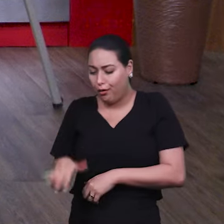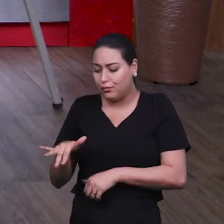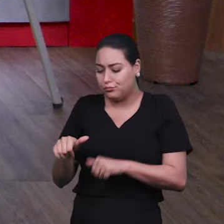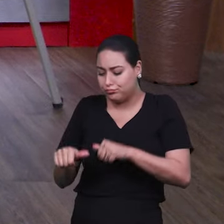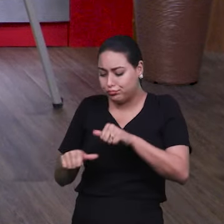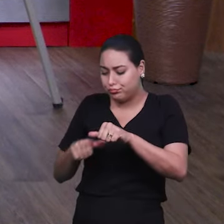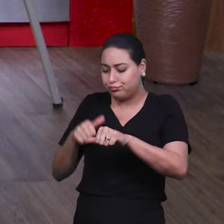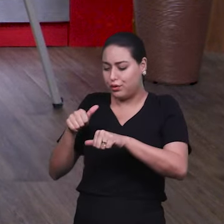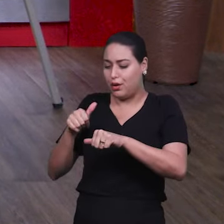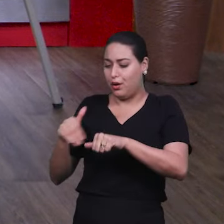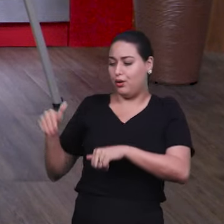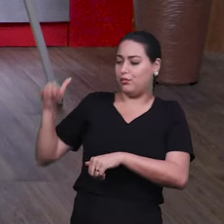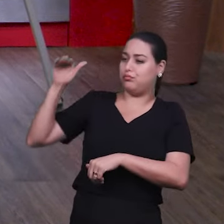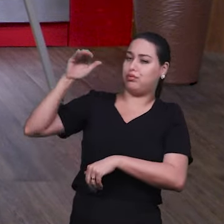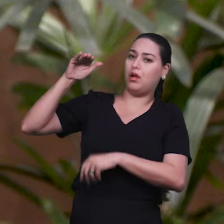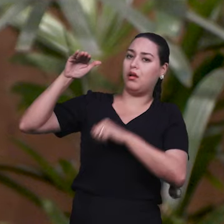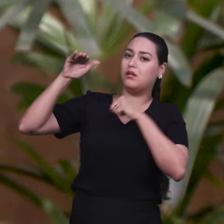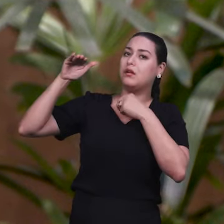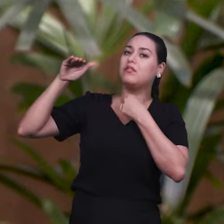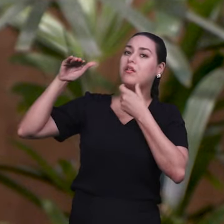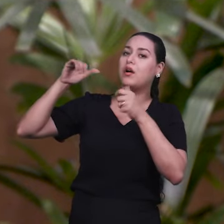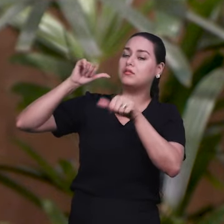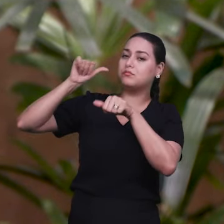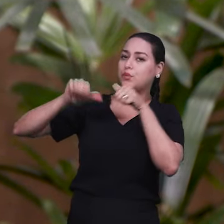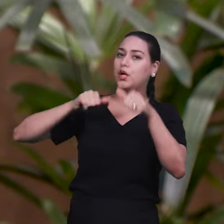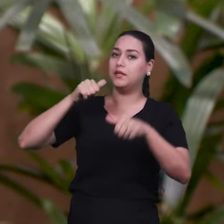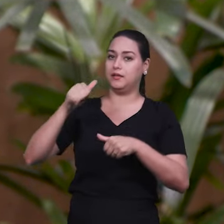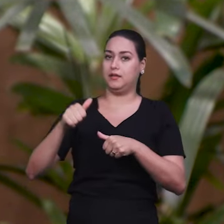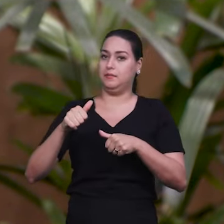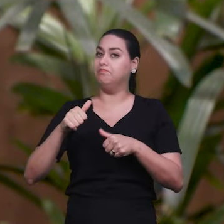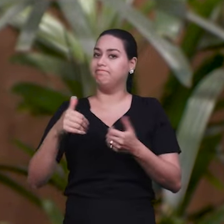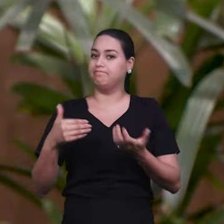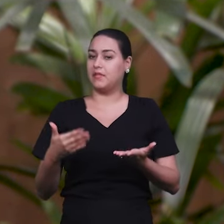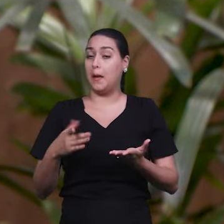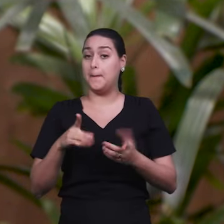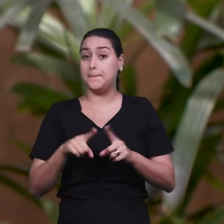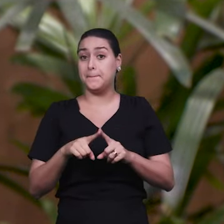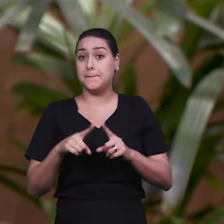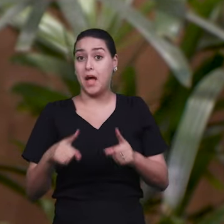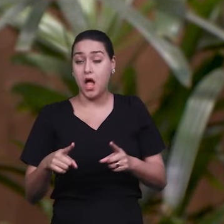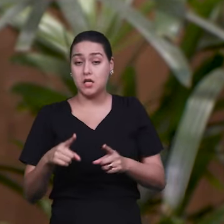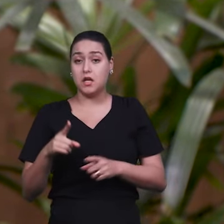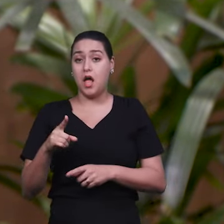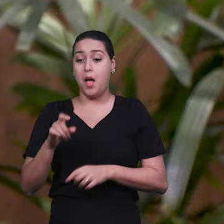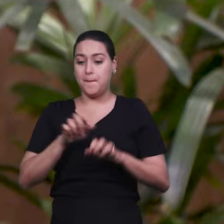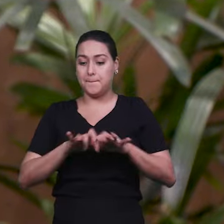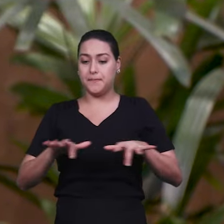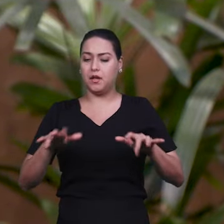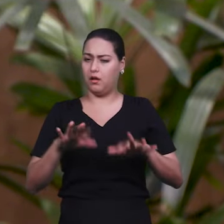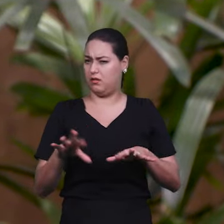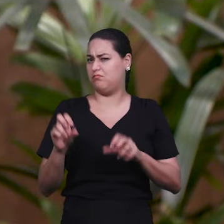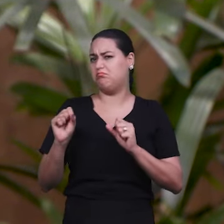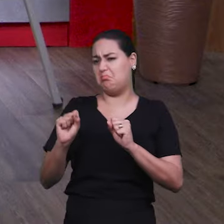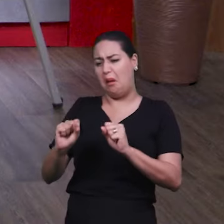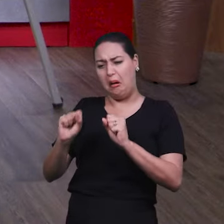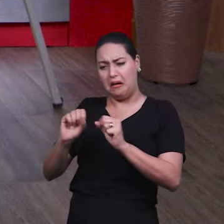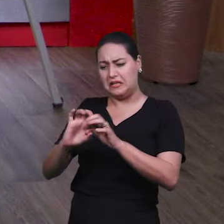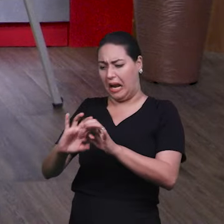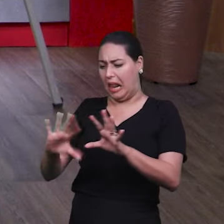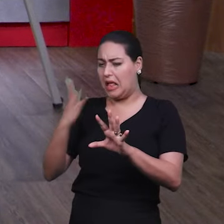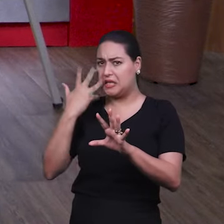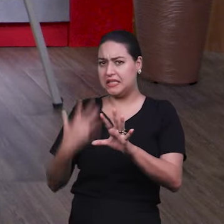instrumentos, igual no caso do piano, no caso da Jane aqui, é bem cedo. É bem cedo. É,